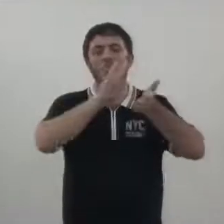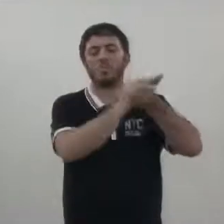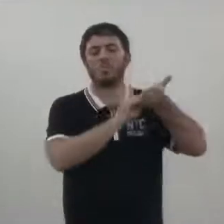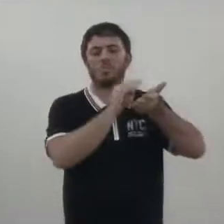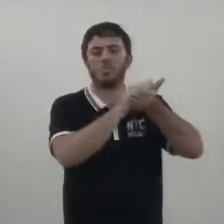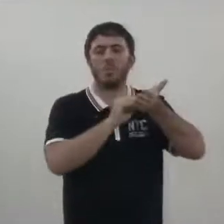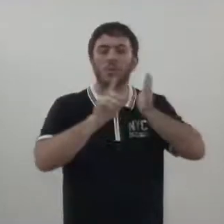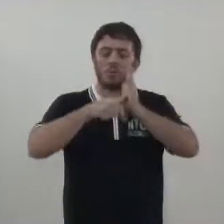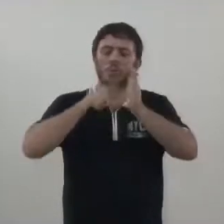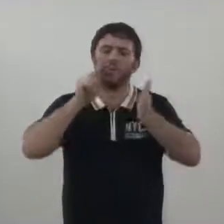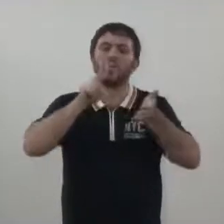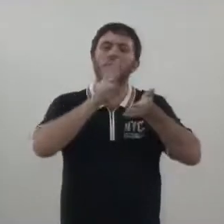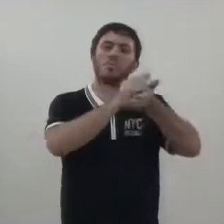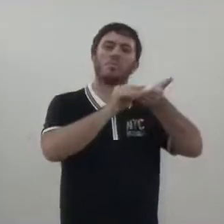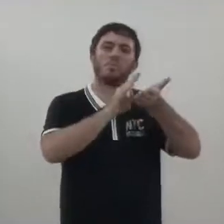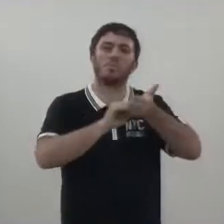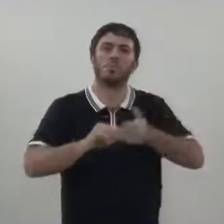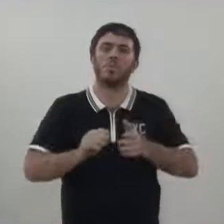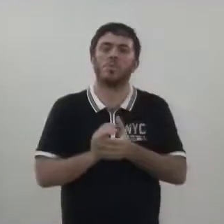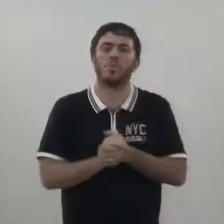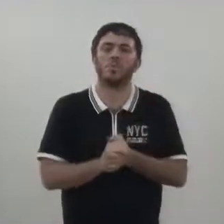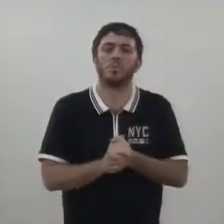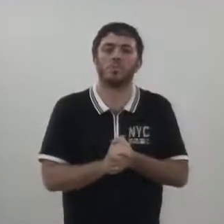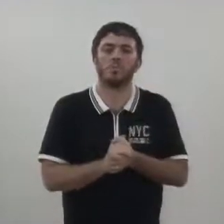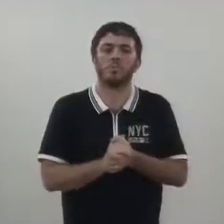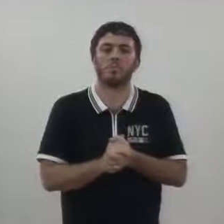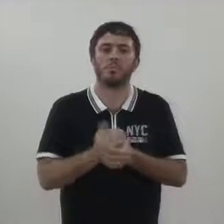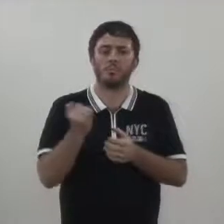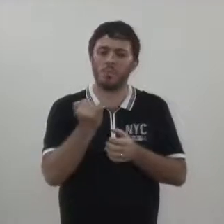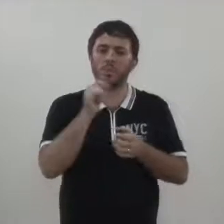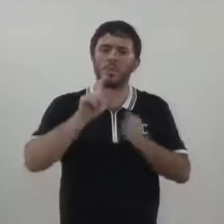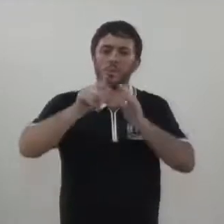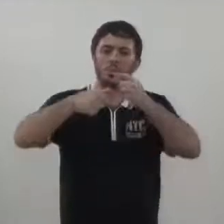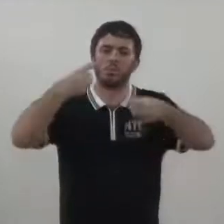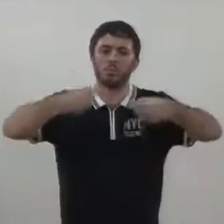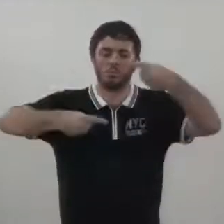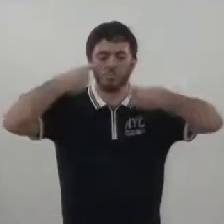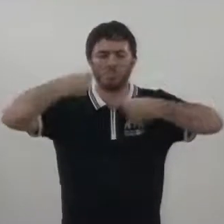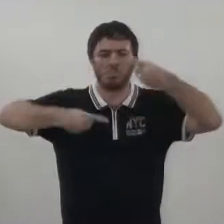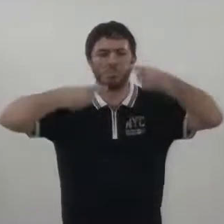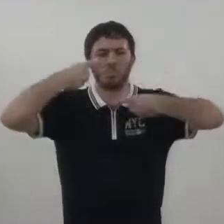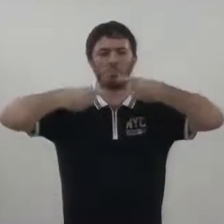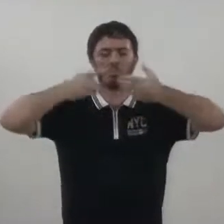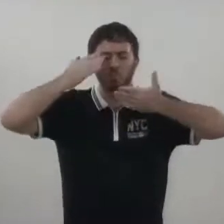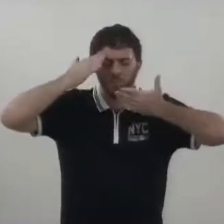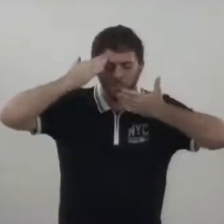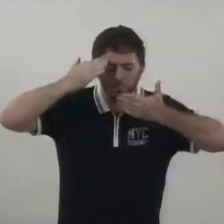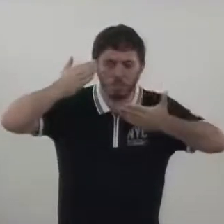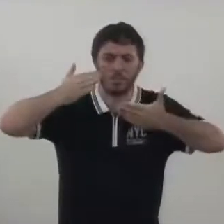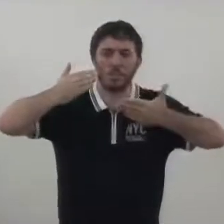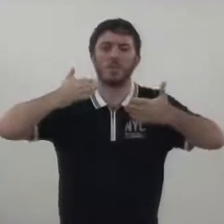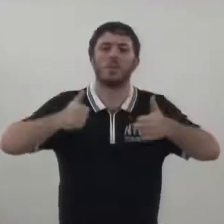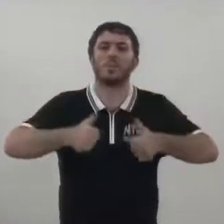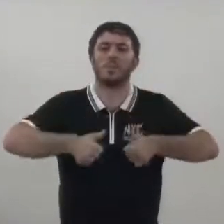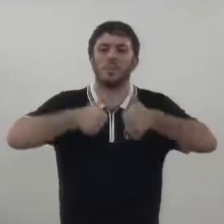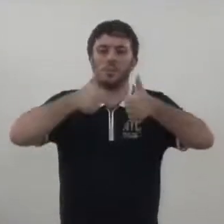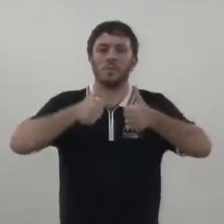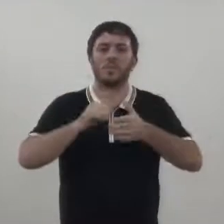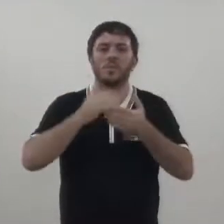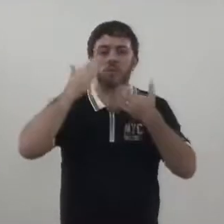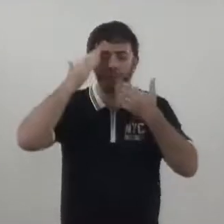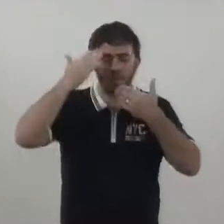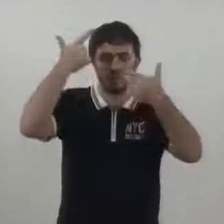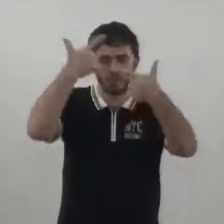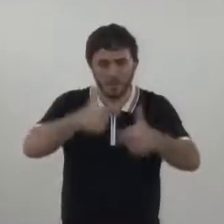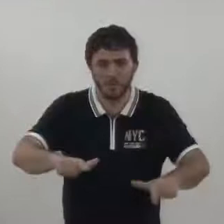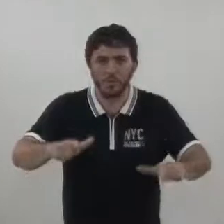acompanhando pela gravação também. Obrigado, Será importante para que todos possam discutir, criar e levar uma solução para o nosso município. Então agradeço